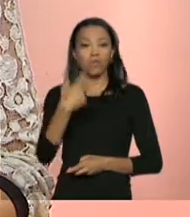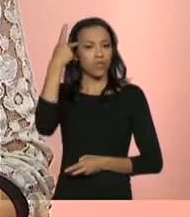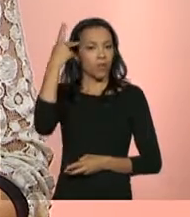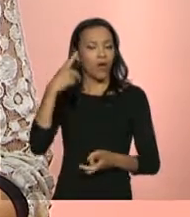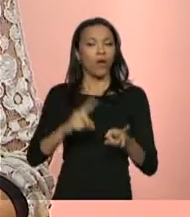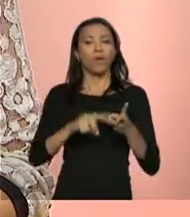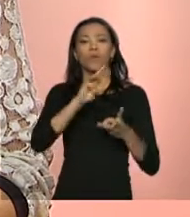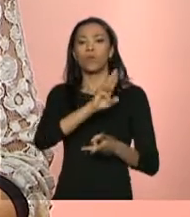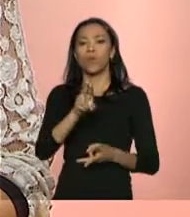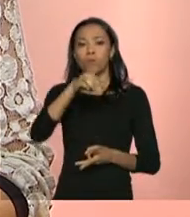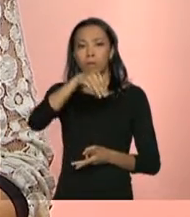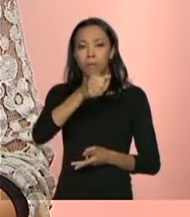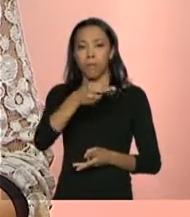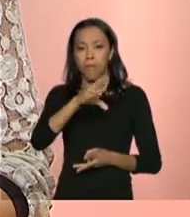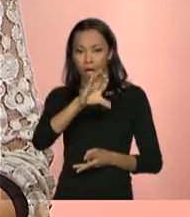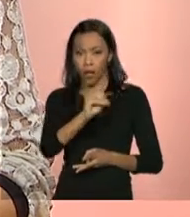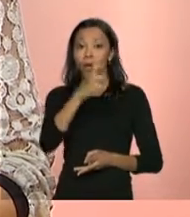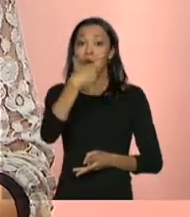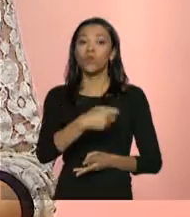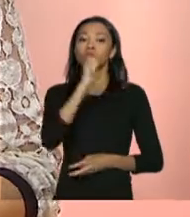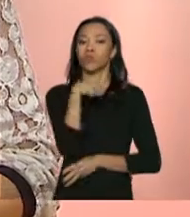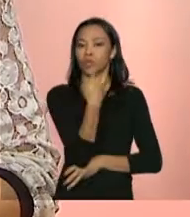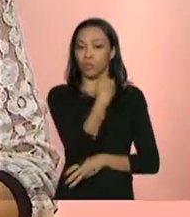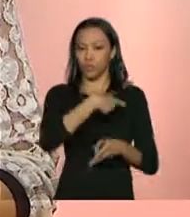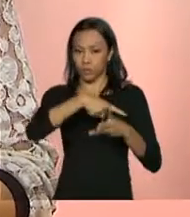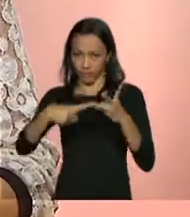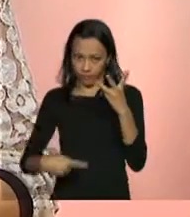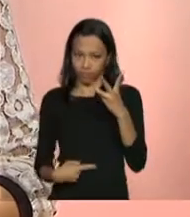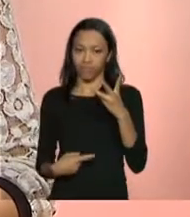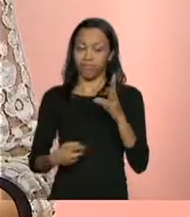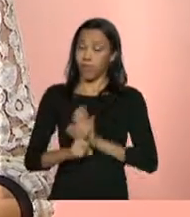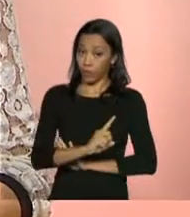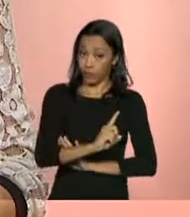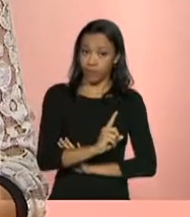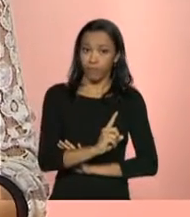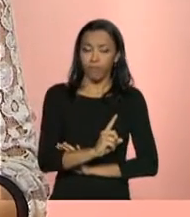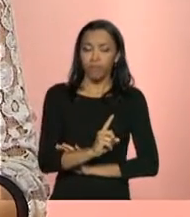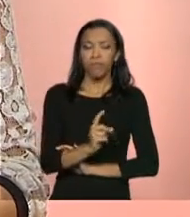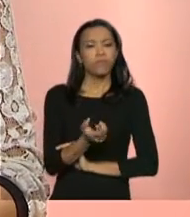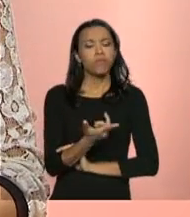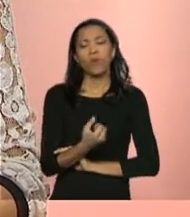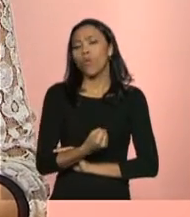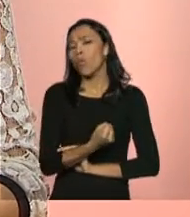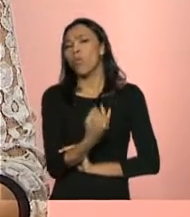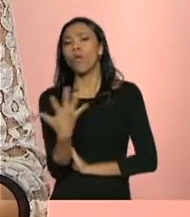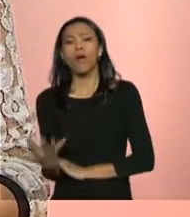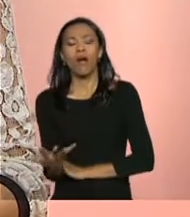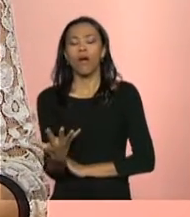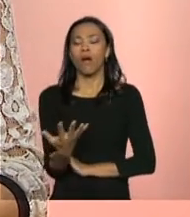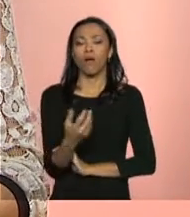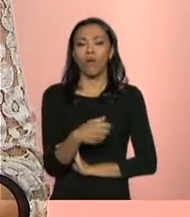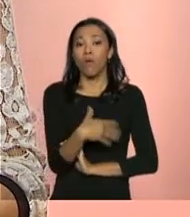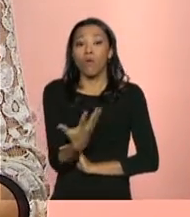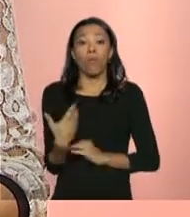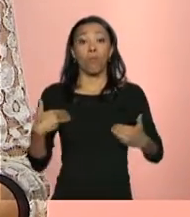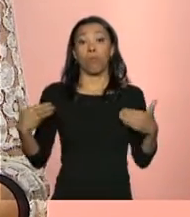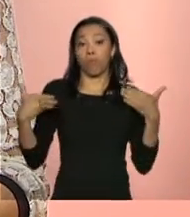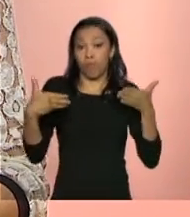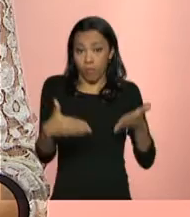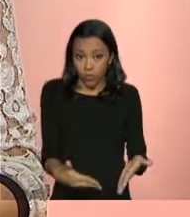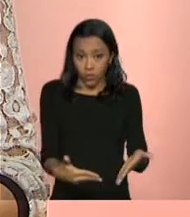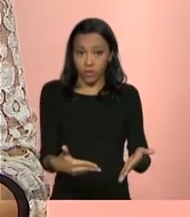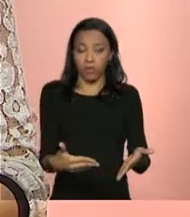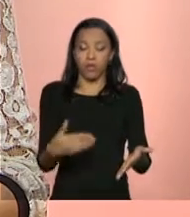e o Marcos Goulart, do Rio Grande do Sul. Aí vem a pergunta. Qual o posicionamento do MDS em